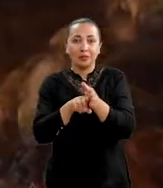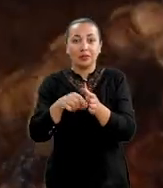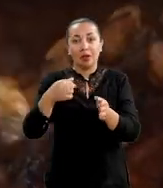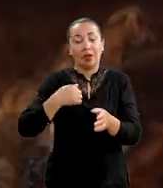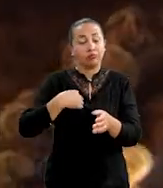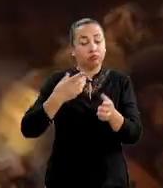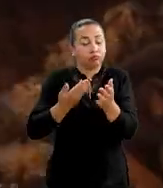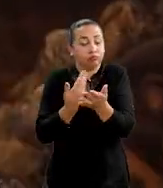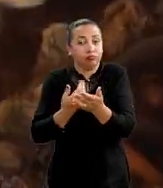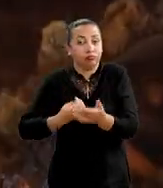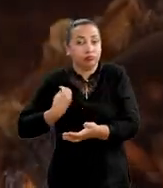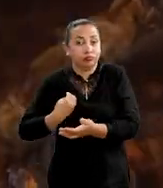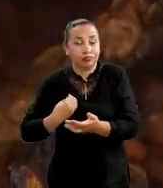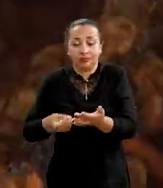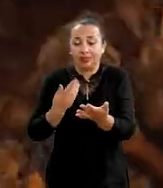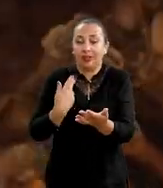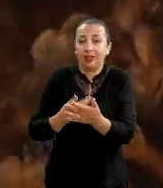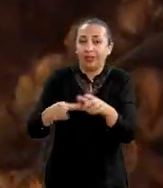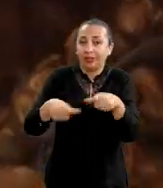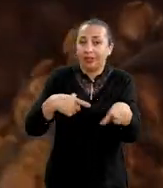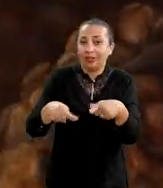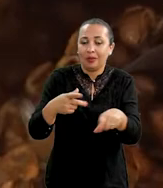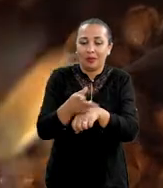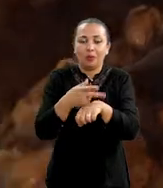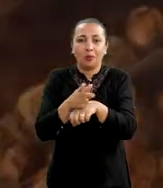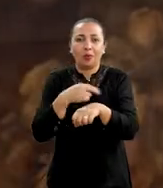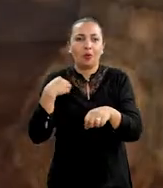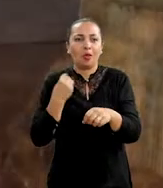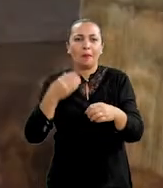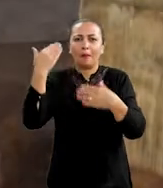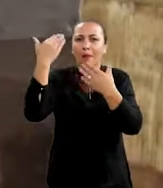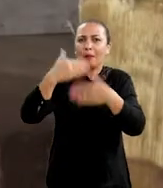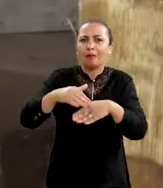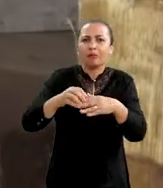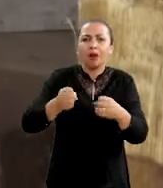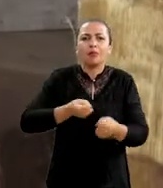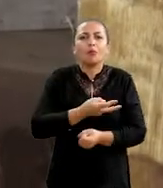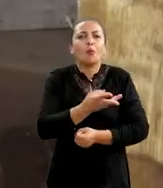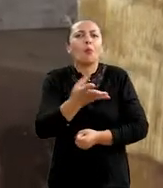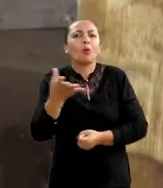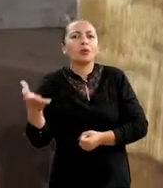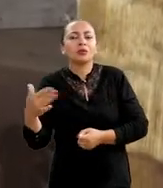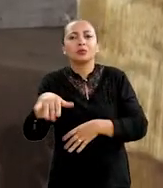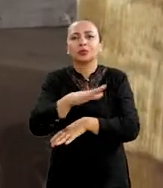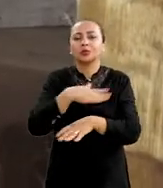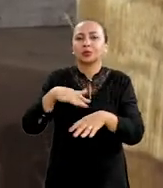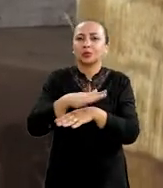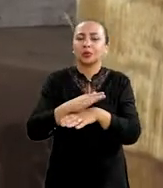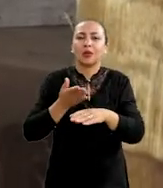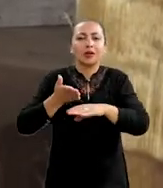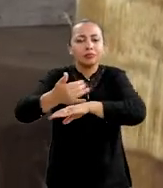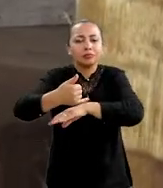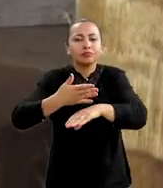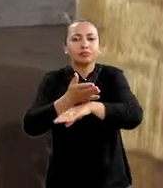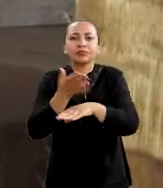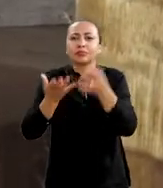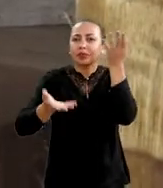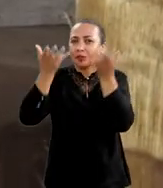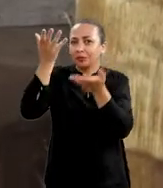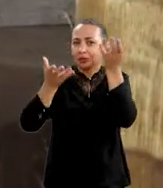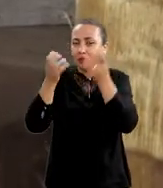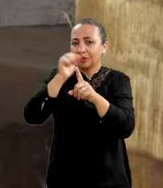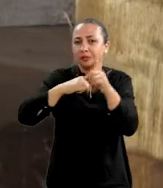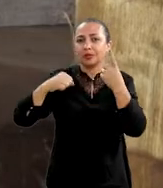A pesquisa na qual eu estou trabalhando, ela busca a gente ter uma comprovação quantitativa sobre a